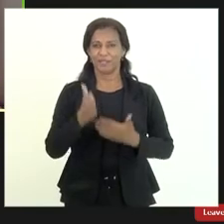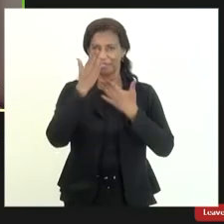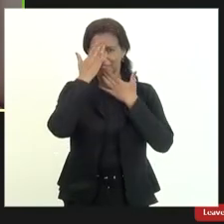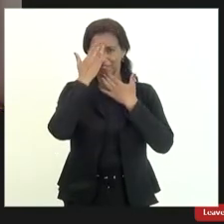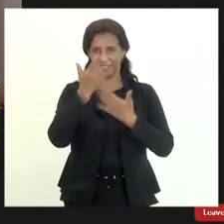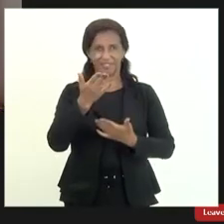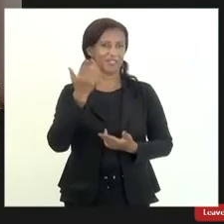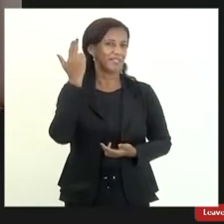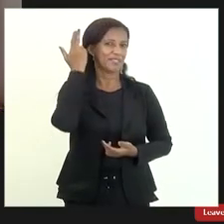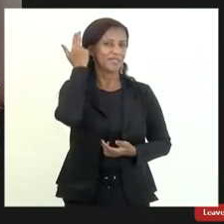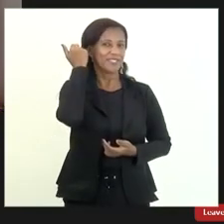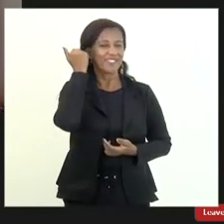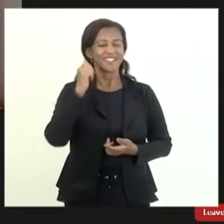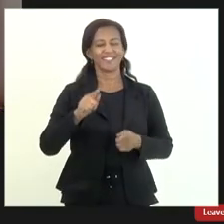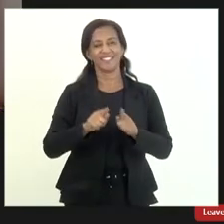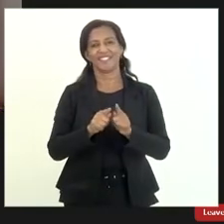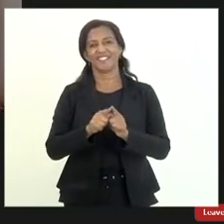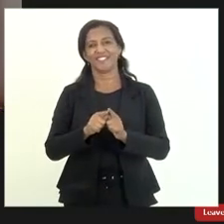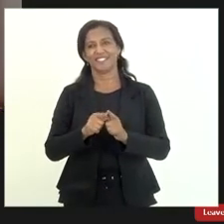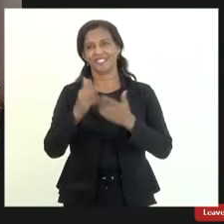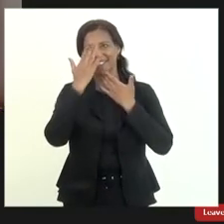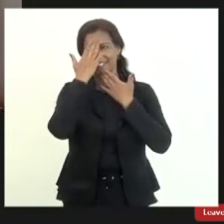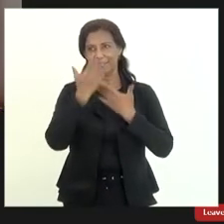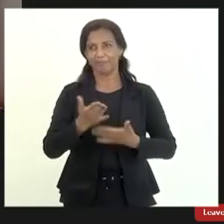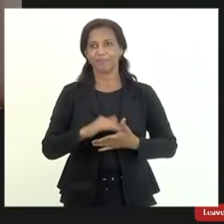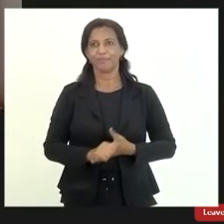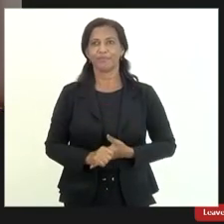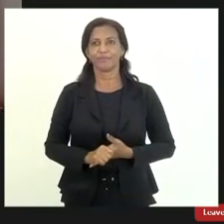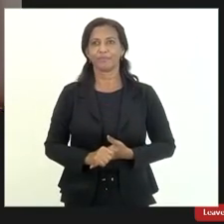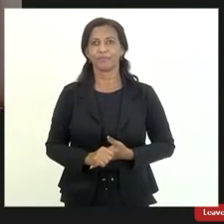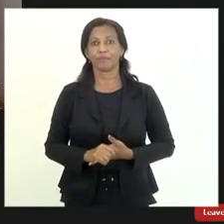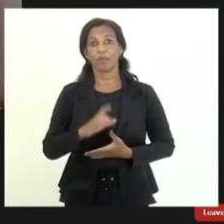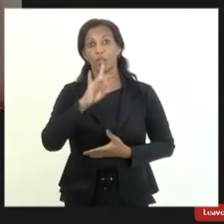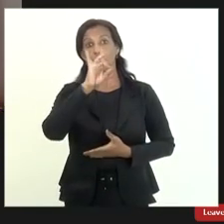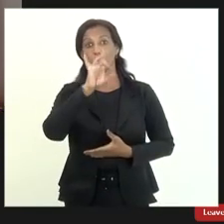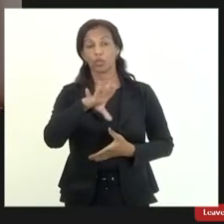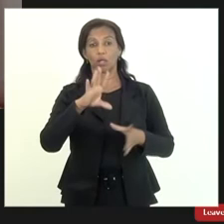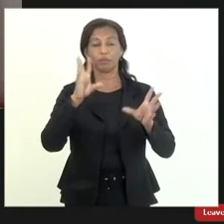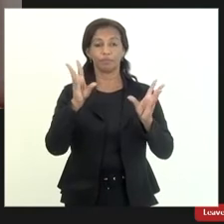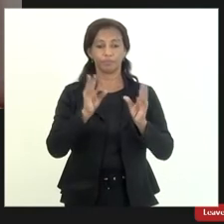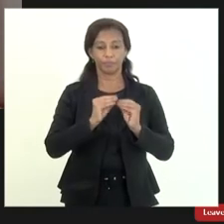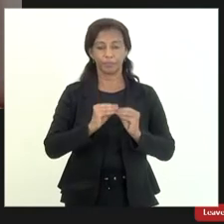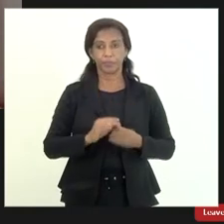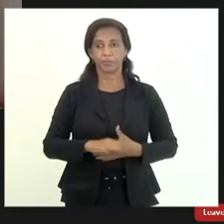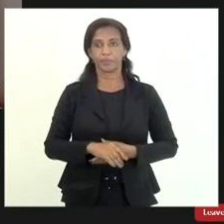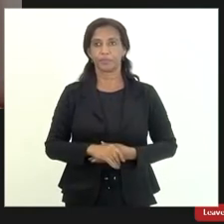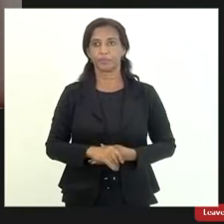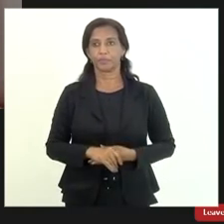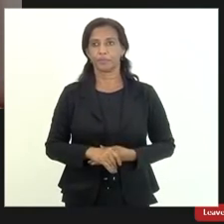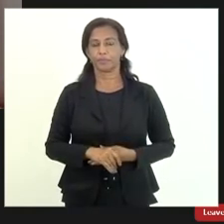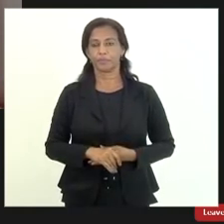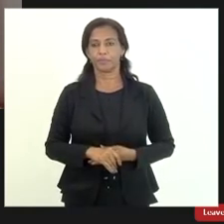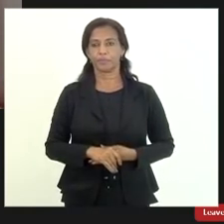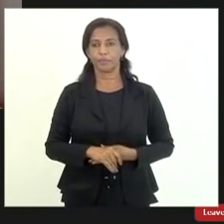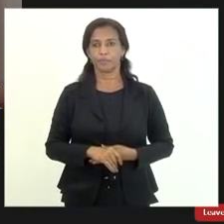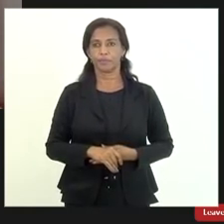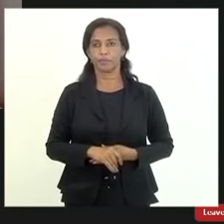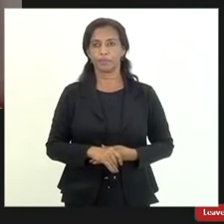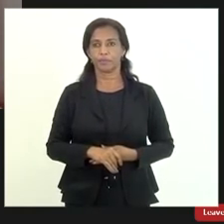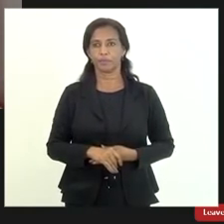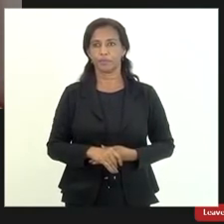deputado Eleomar Coelho eu queria só sintetizar doutor Hugo e